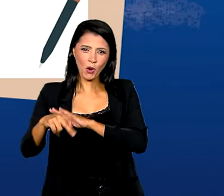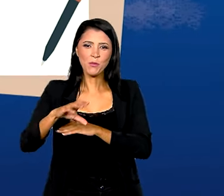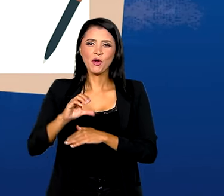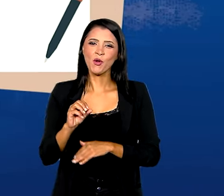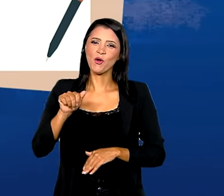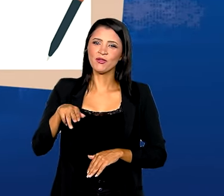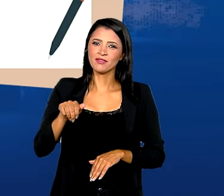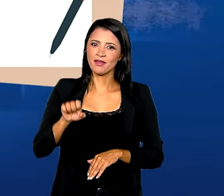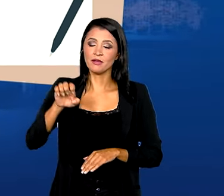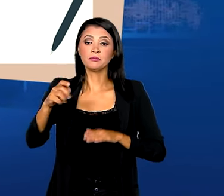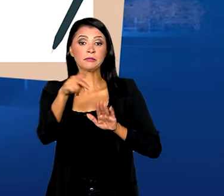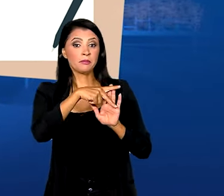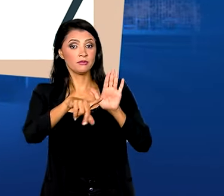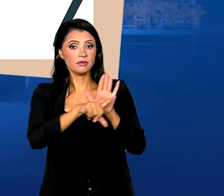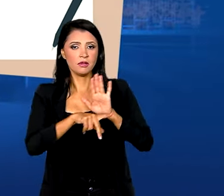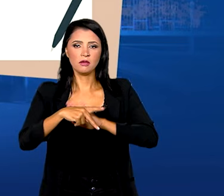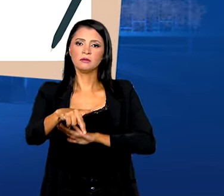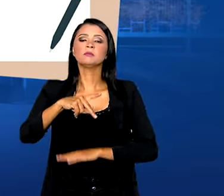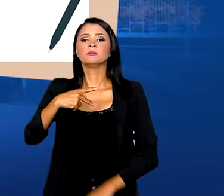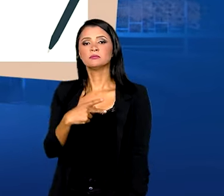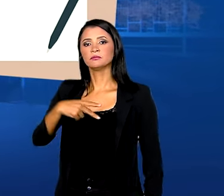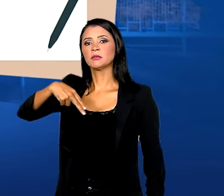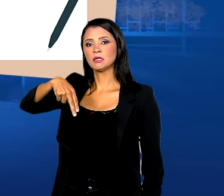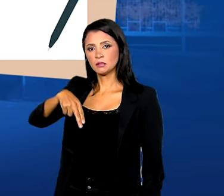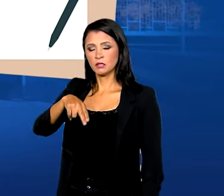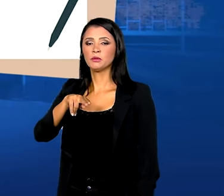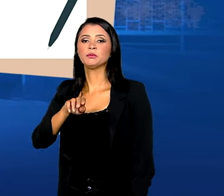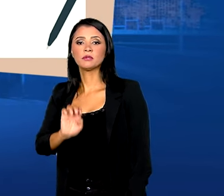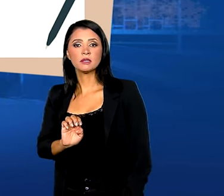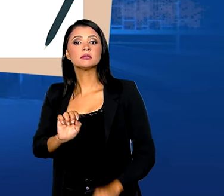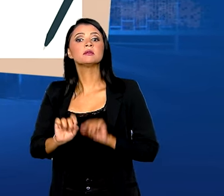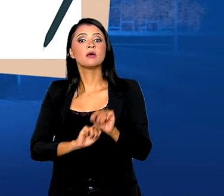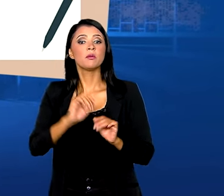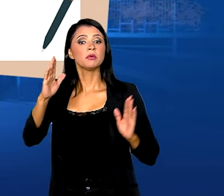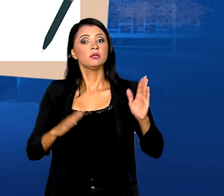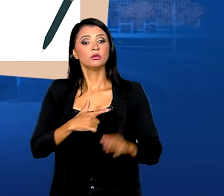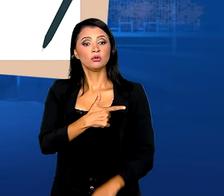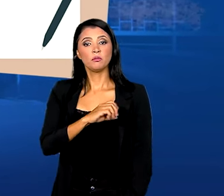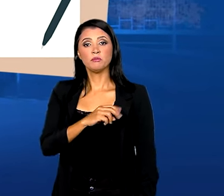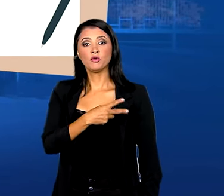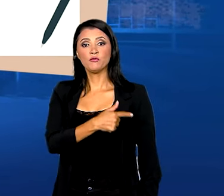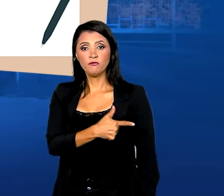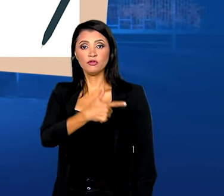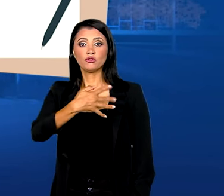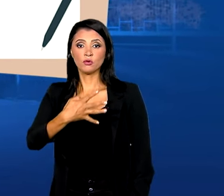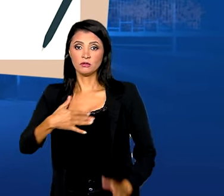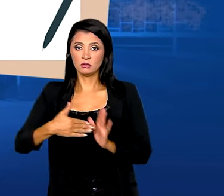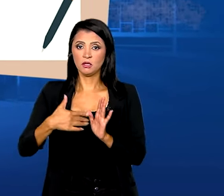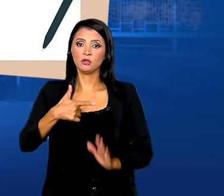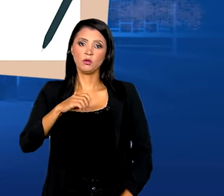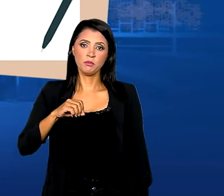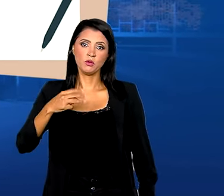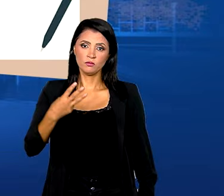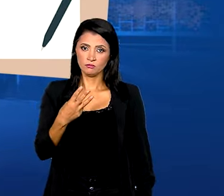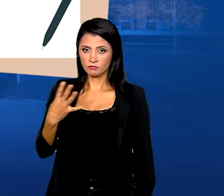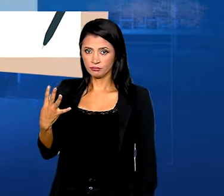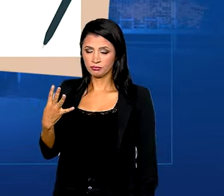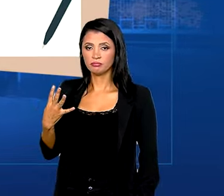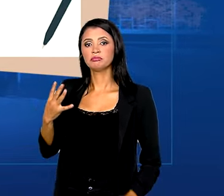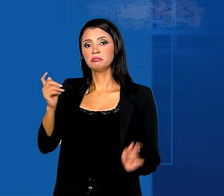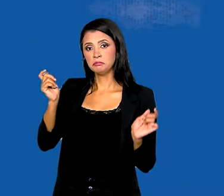resultado final da Conai embasa o projeto de lei do Plano Nacional de Educação para o período de 2024 a